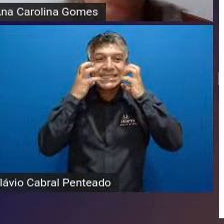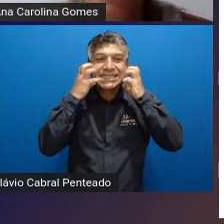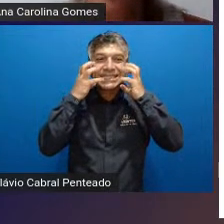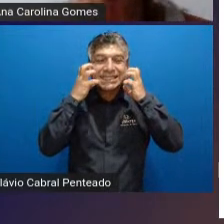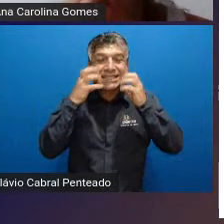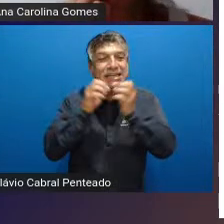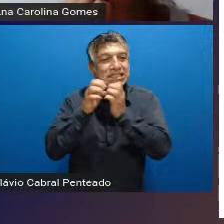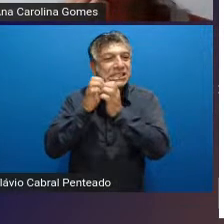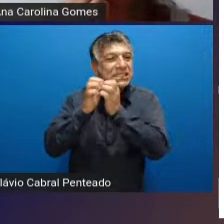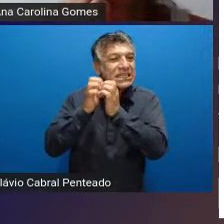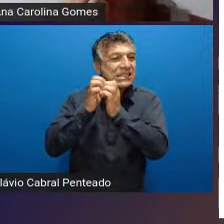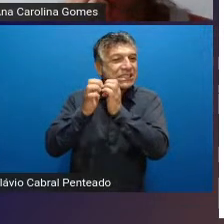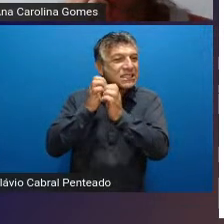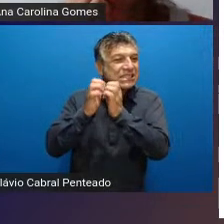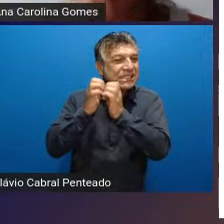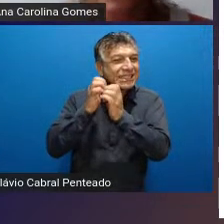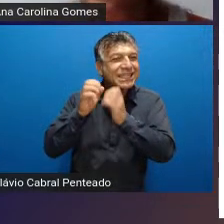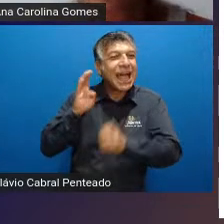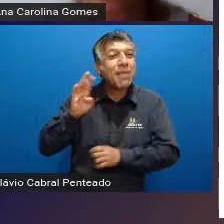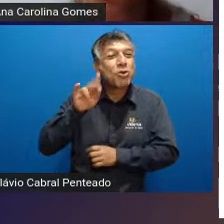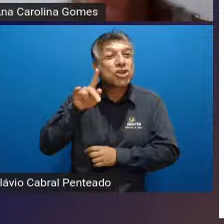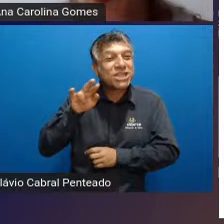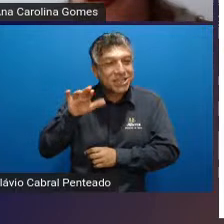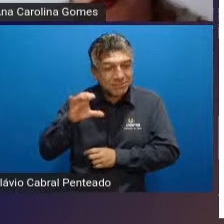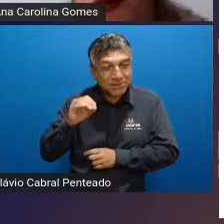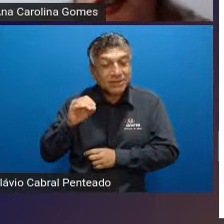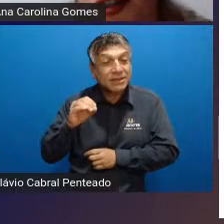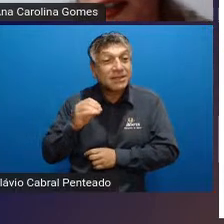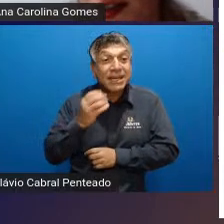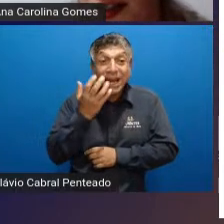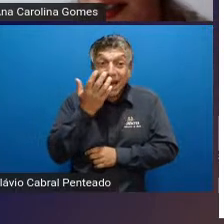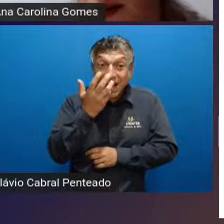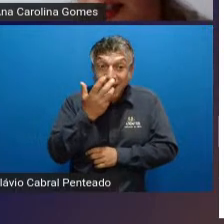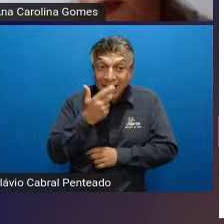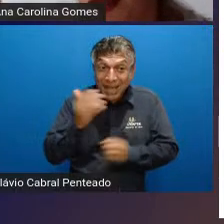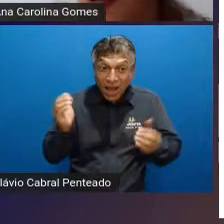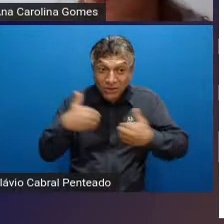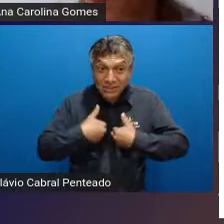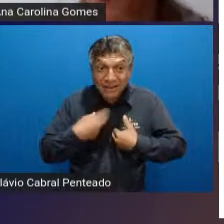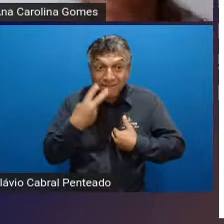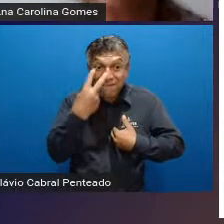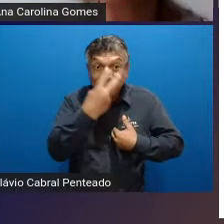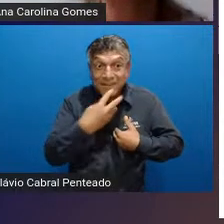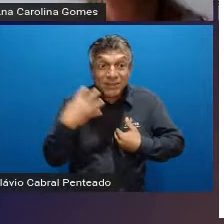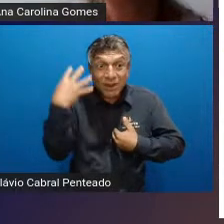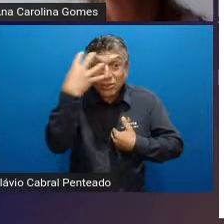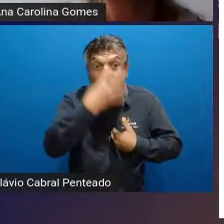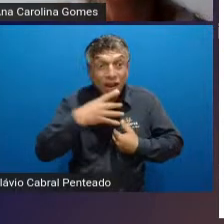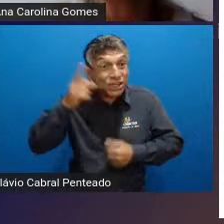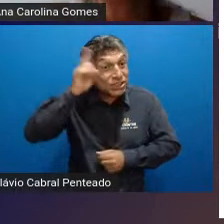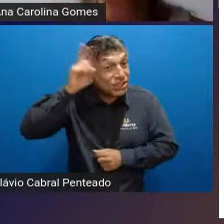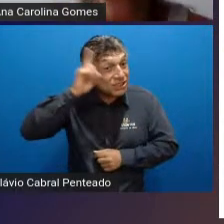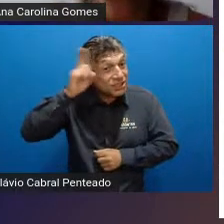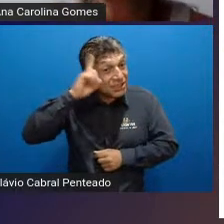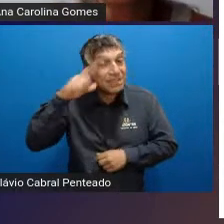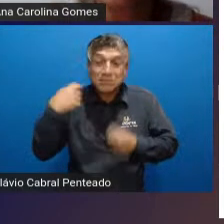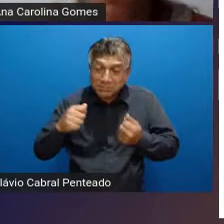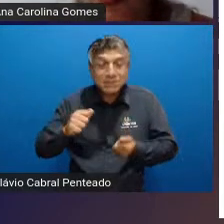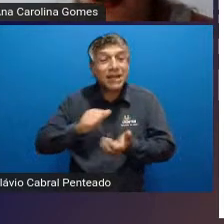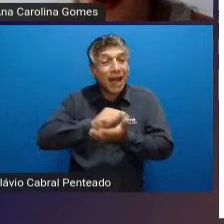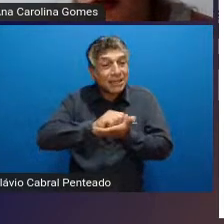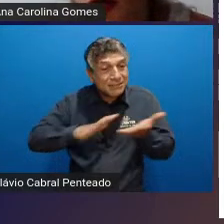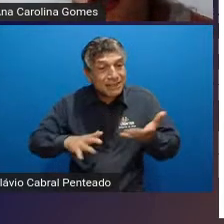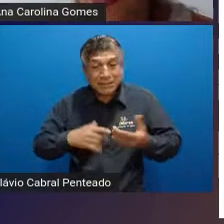têm bruxismo então eles têm isso 24 horas por dia gente então eles precisam de uma atividade eles precisam colocar aqueles